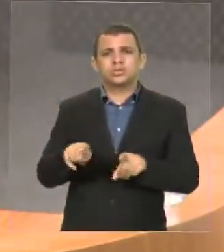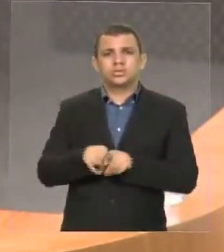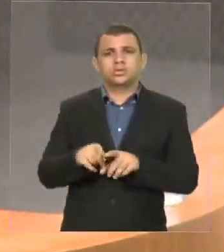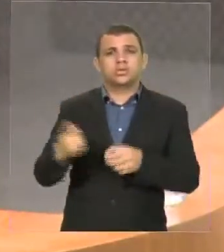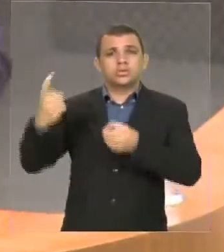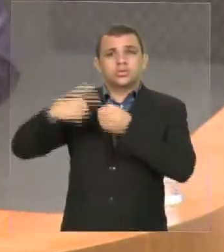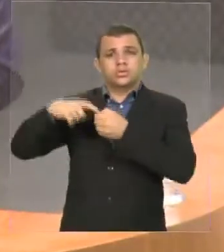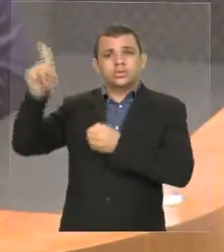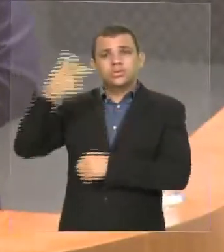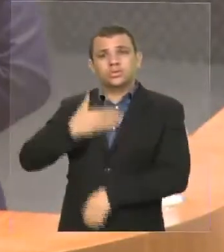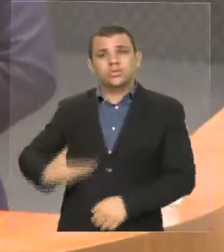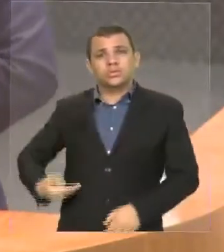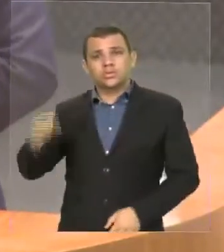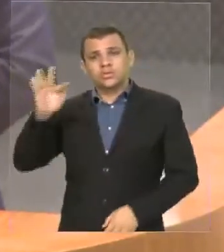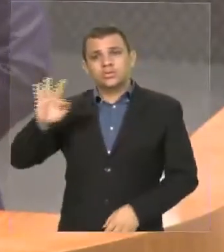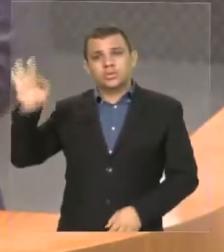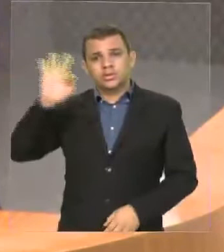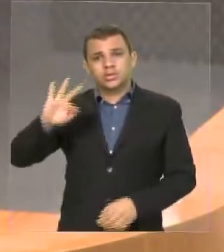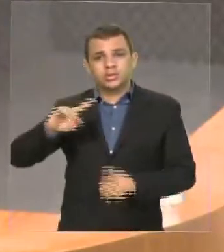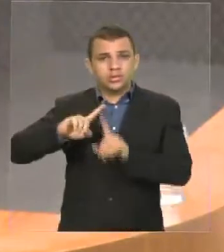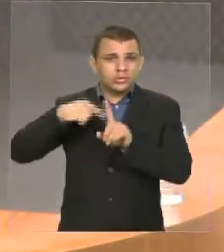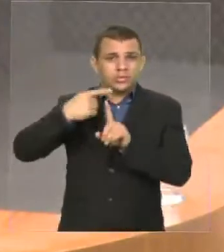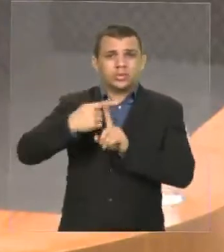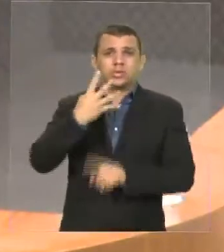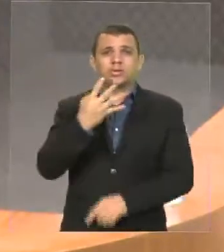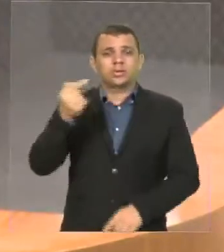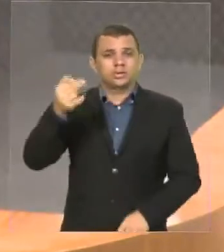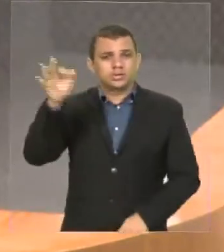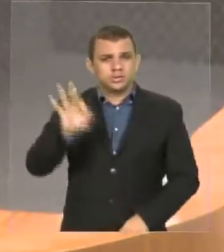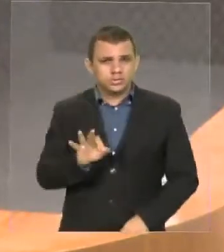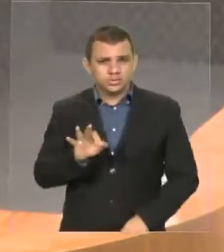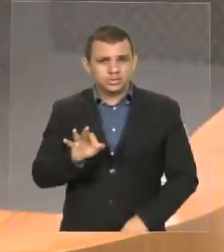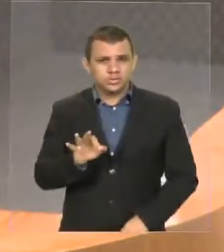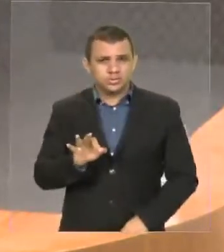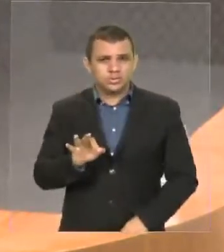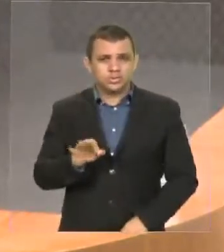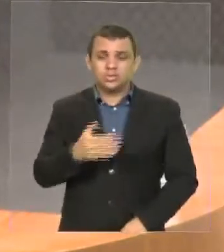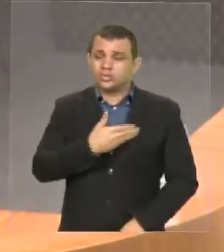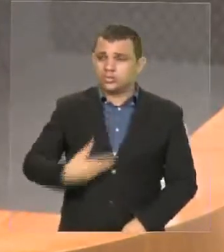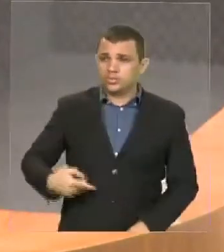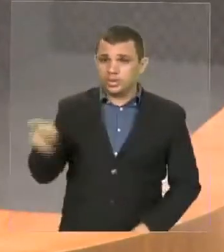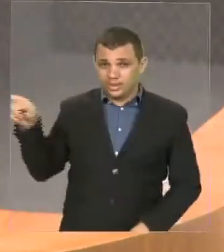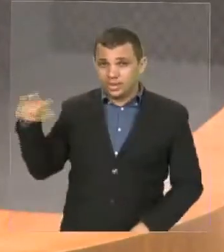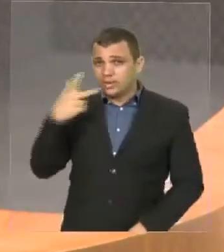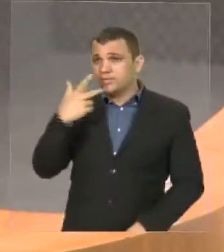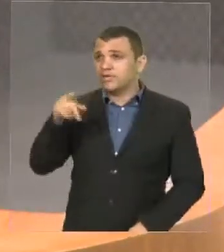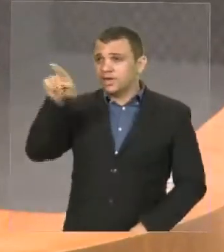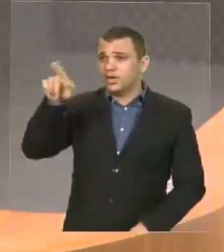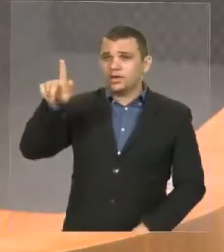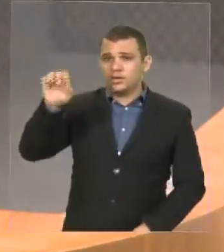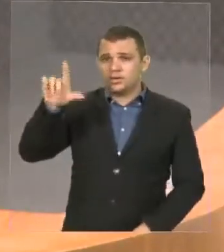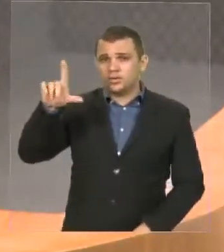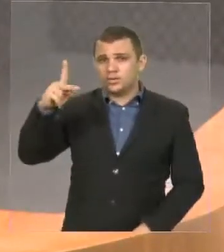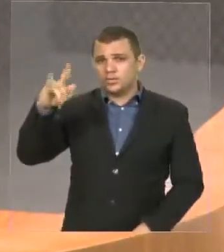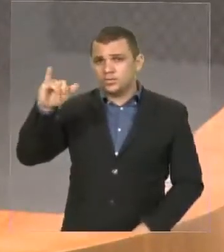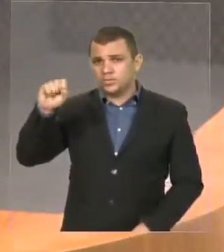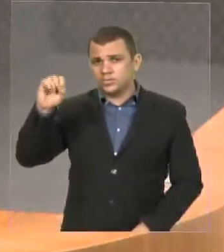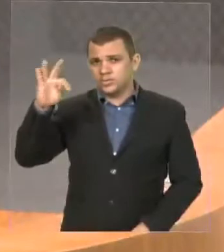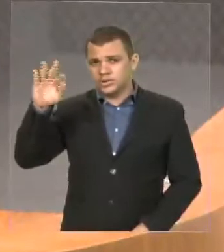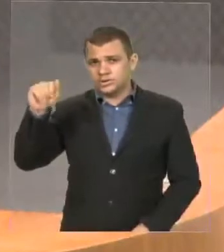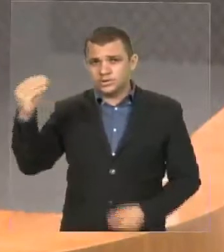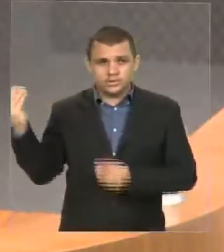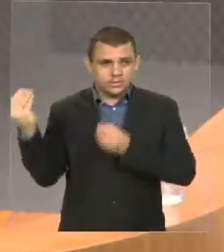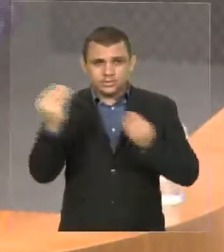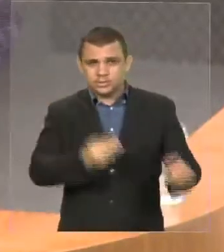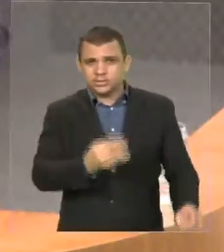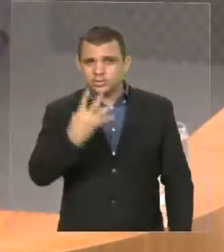47%. O governo que ele chama de governo golpista é o governo mais generoso do que foi o